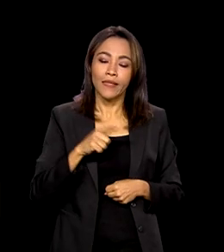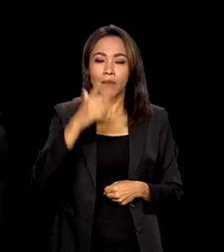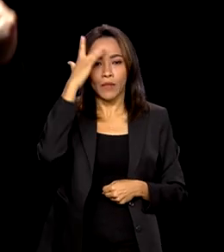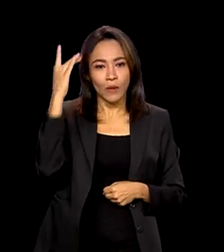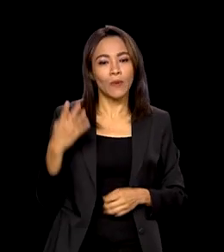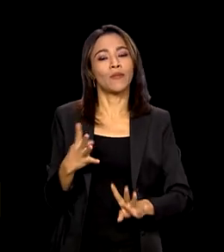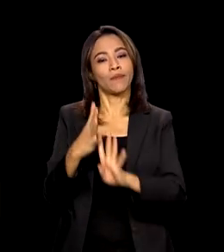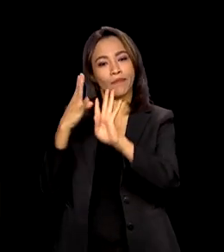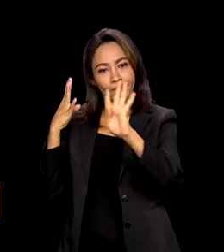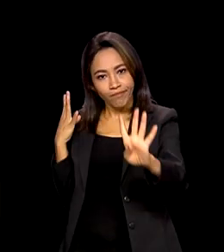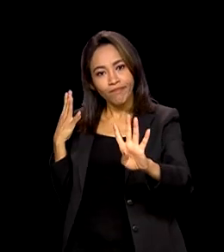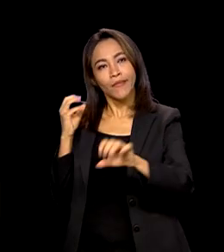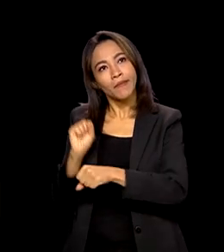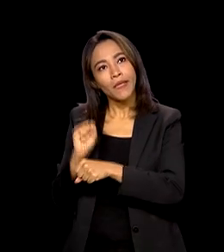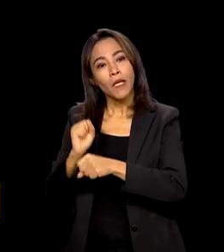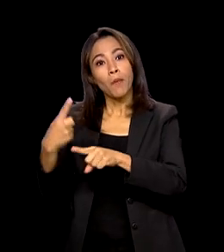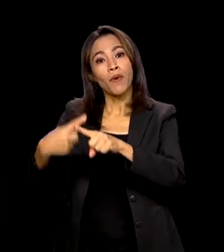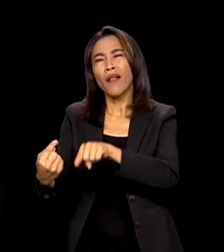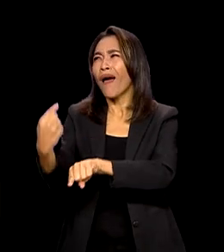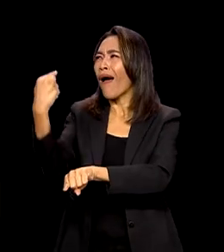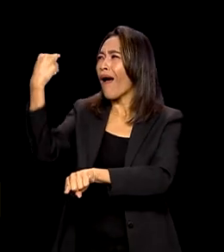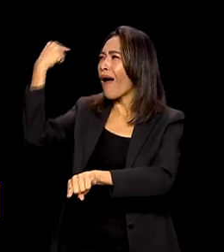cadastro, porque lá atrás não fizeram o dever de casa.